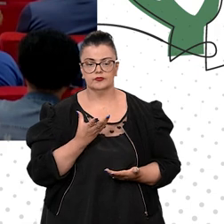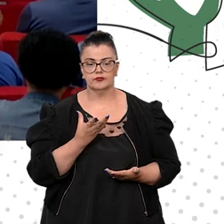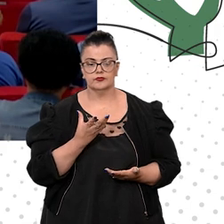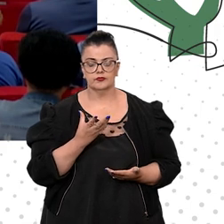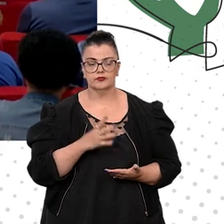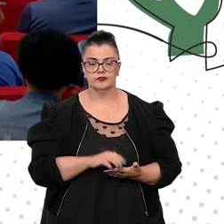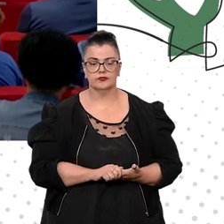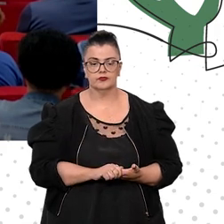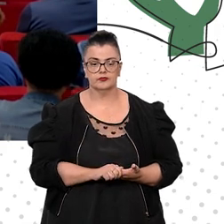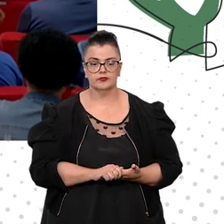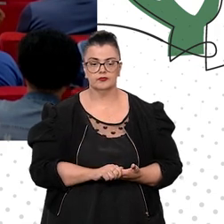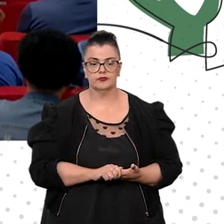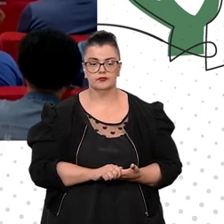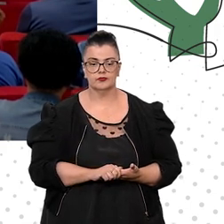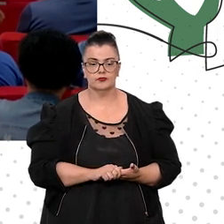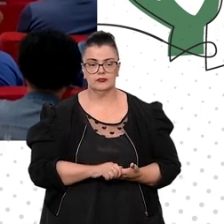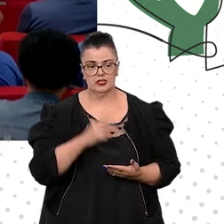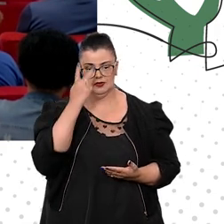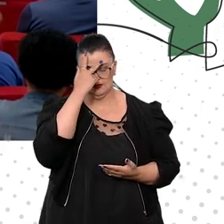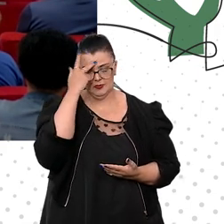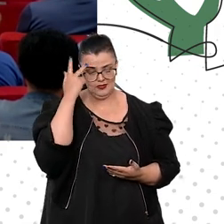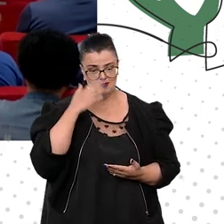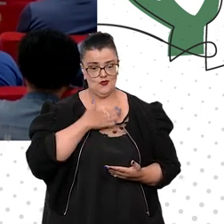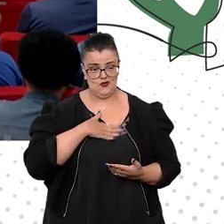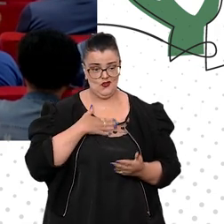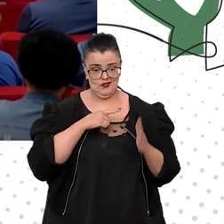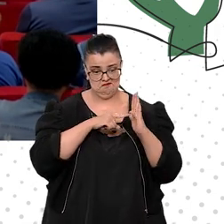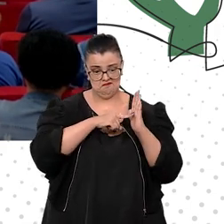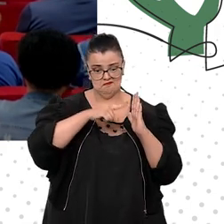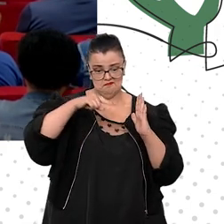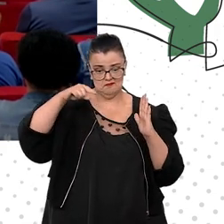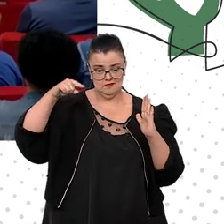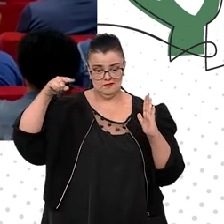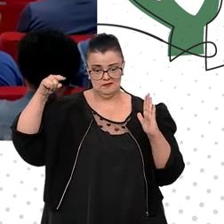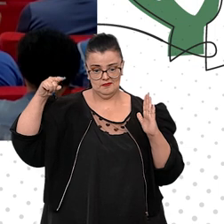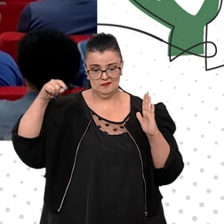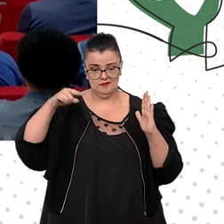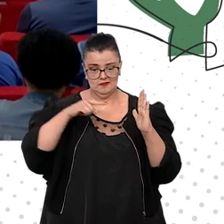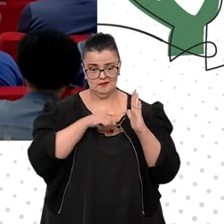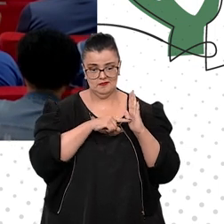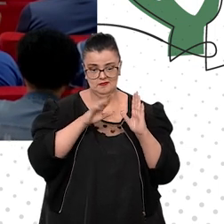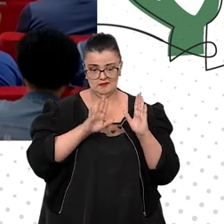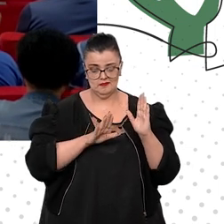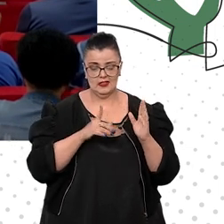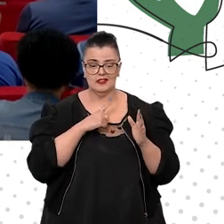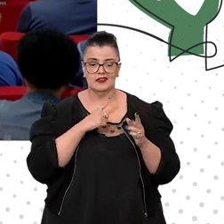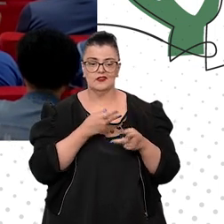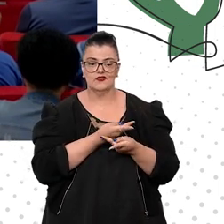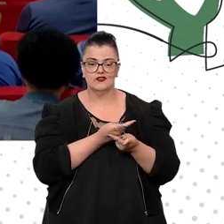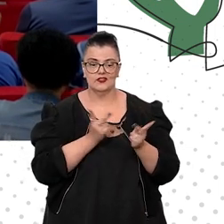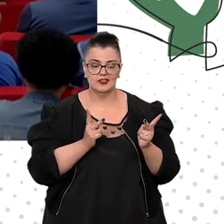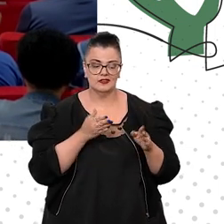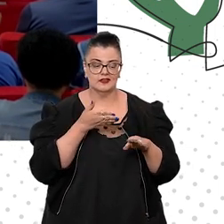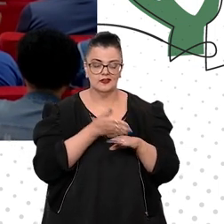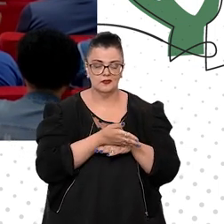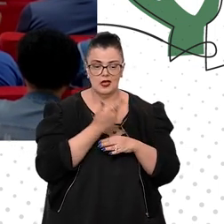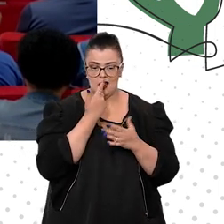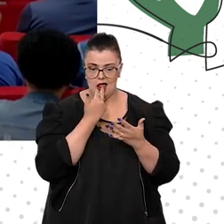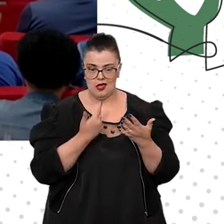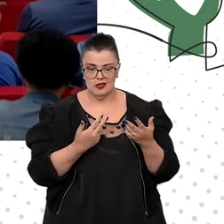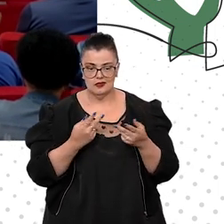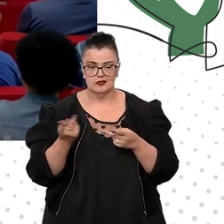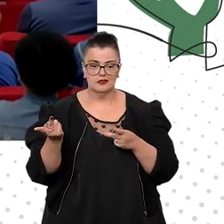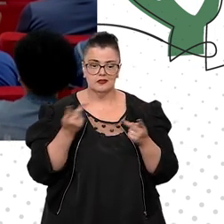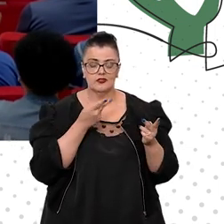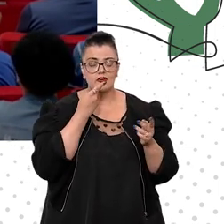para quem gosta de estatística, e eu sempre que levo visitantes estrangeiros lá, eu peço as